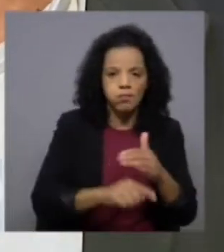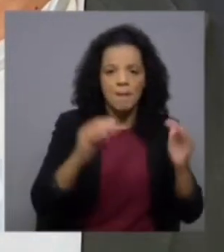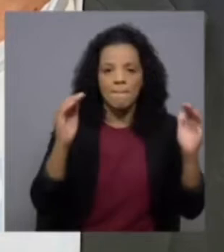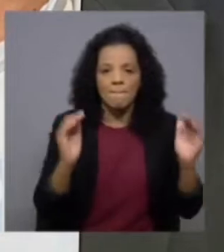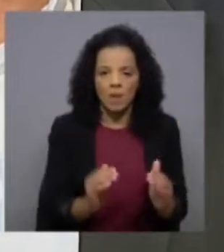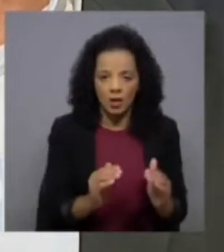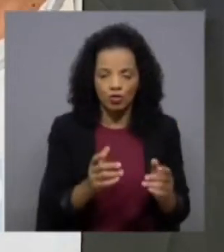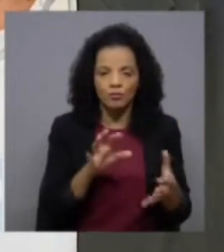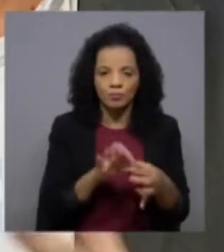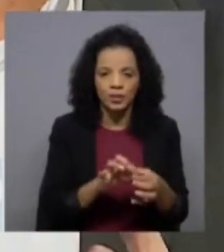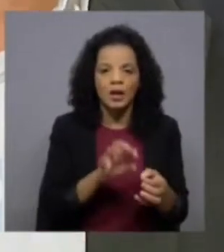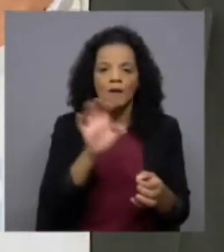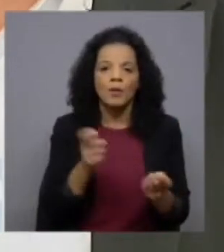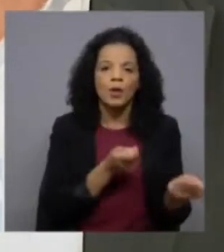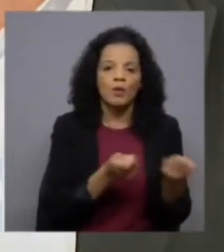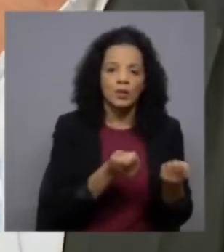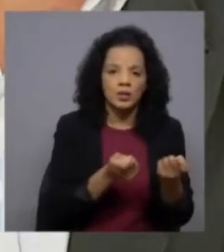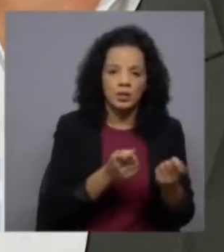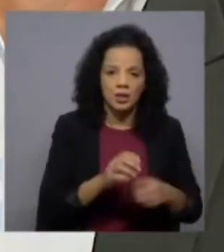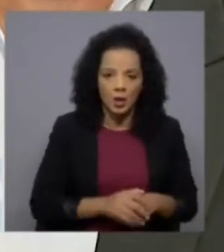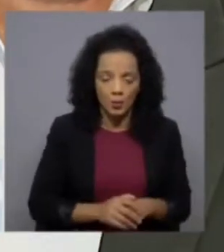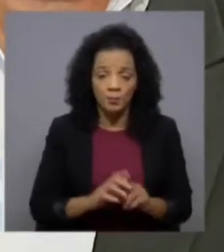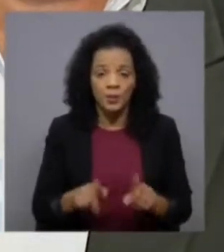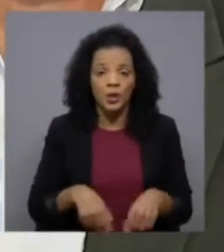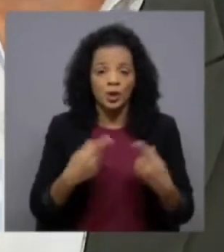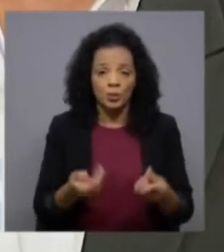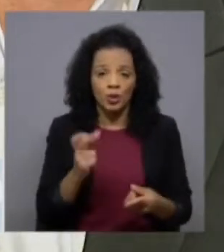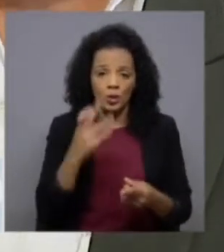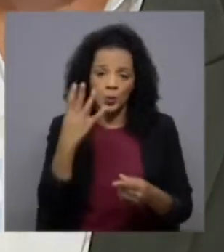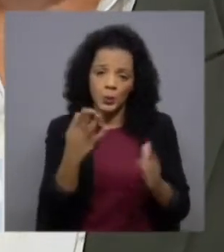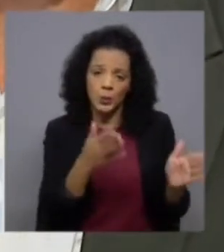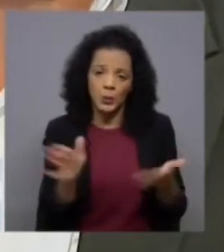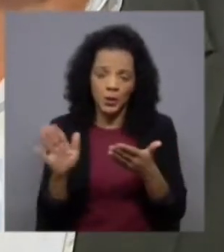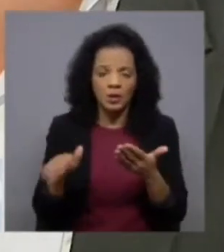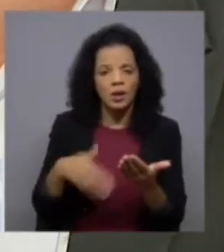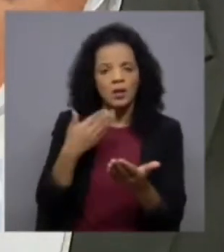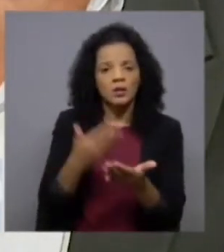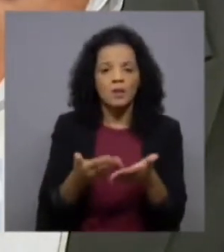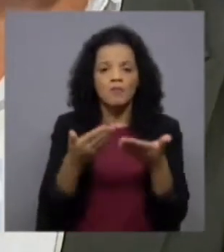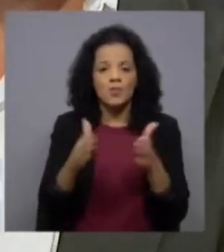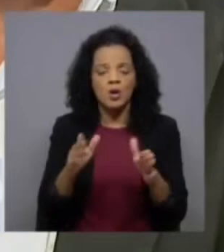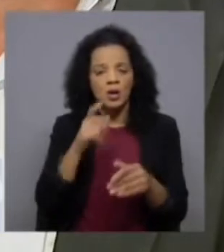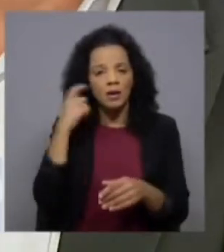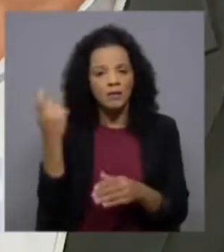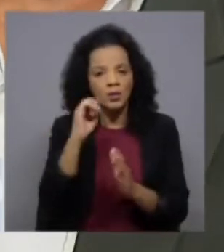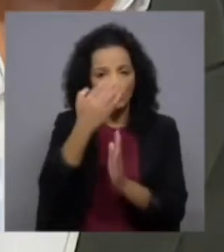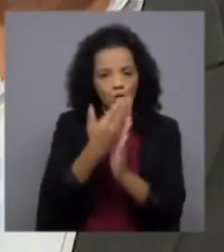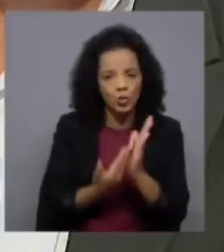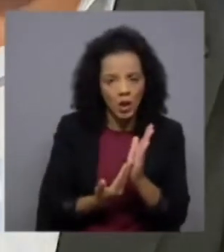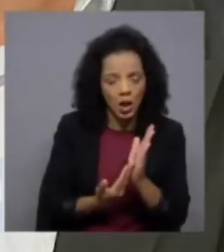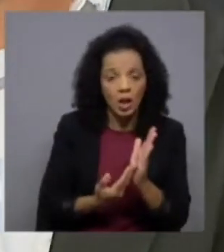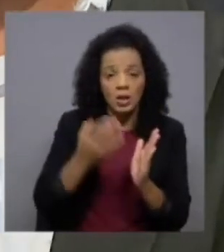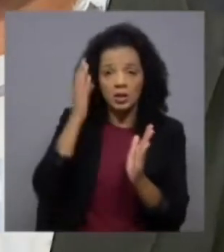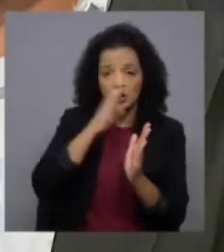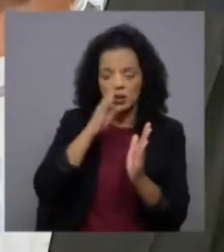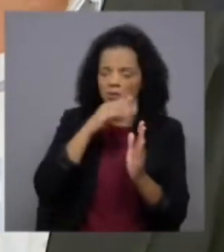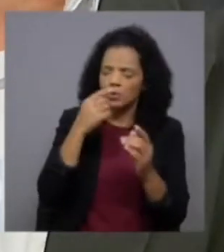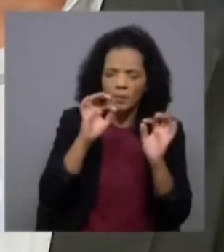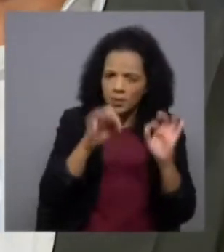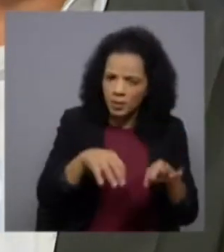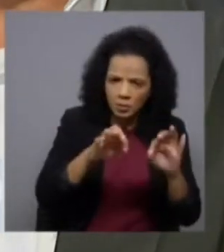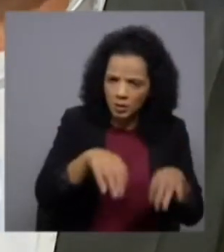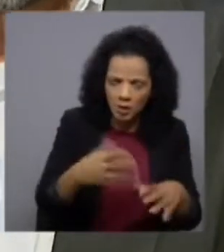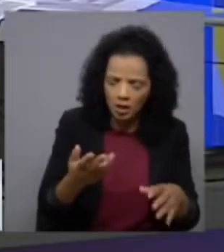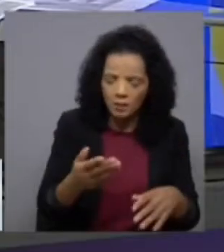a governação e depois nós vamos entrar numa legislatura que permita a abertura de um processo de revisão constitucional e se há constante só para terminar